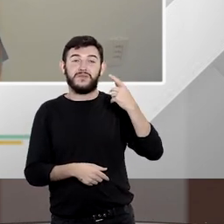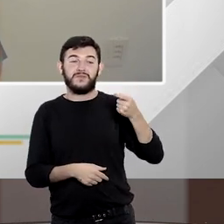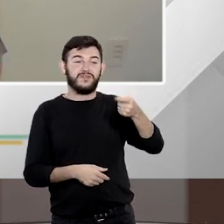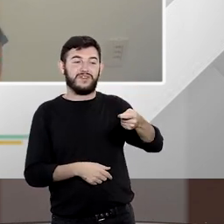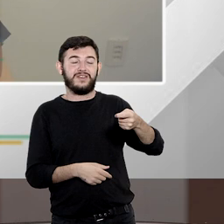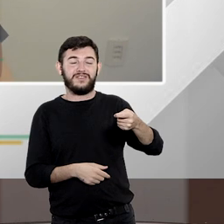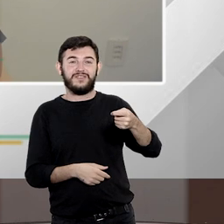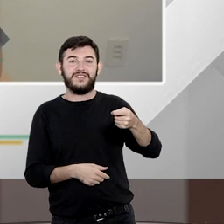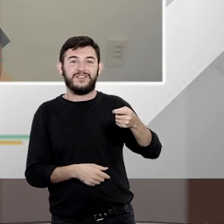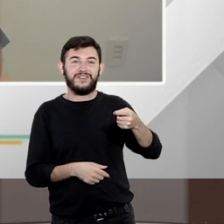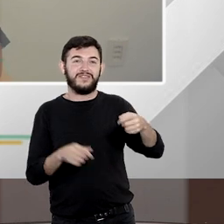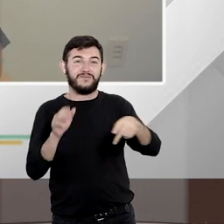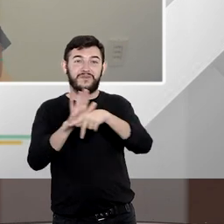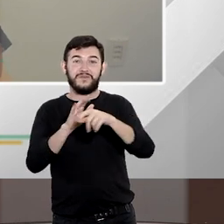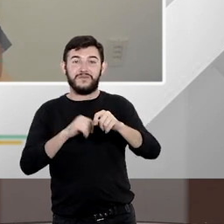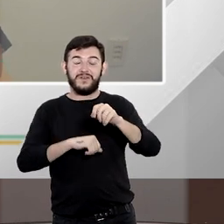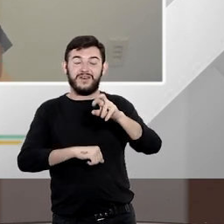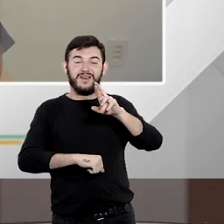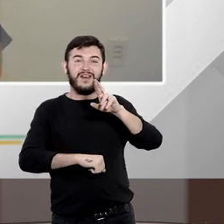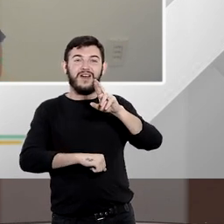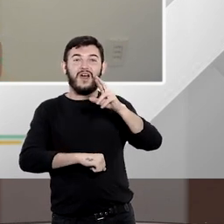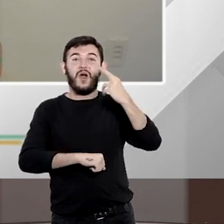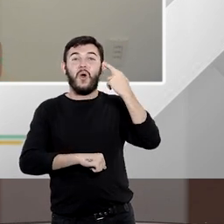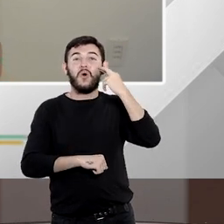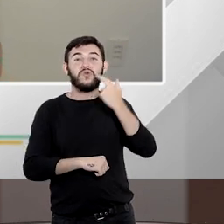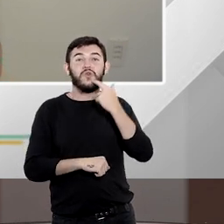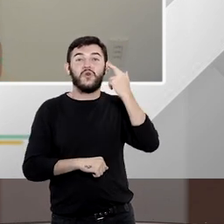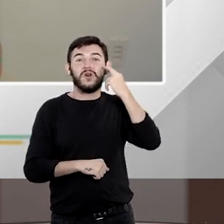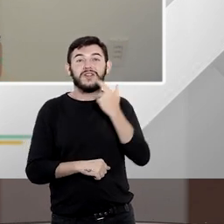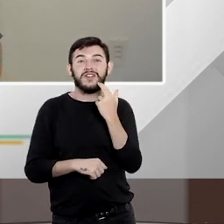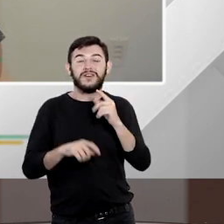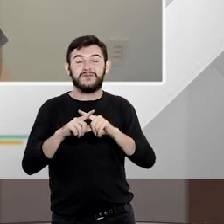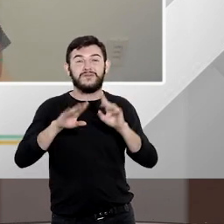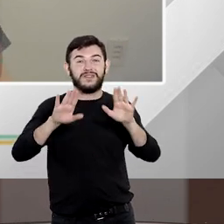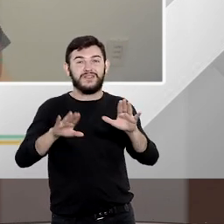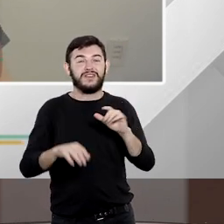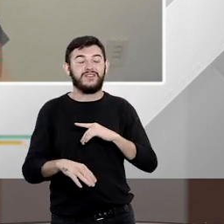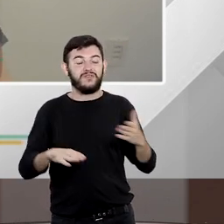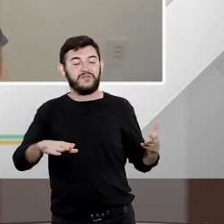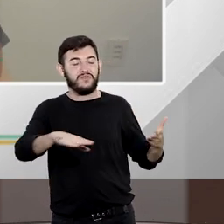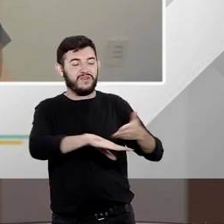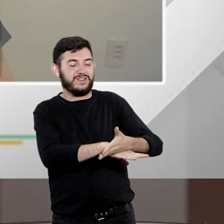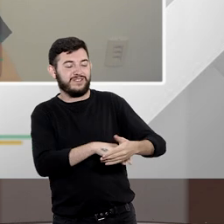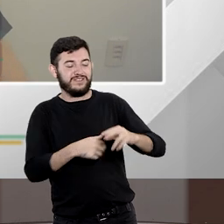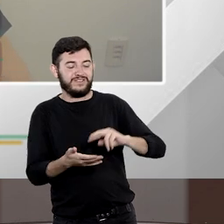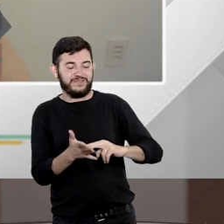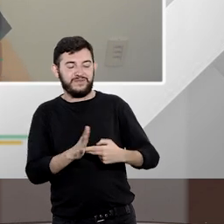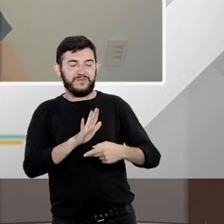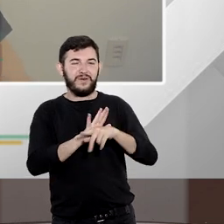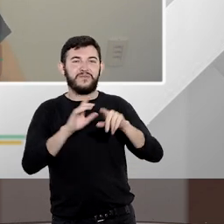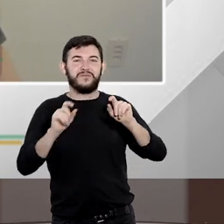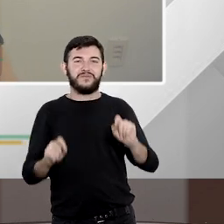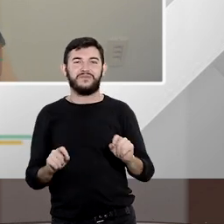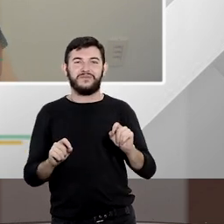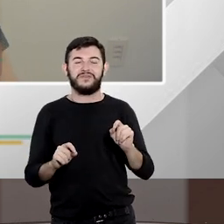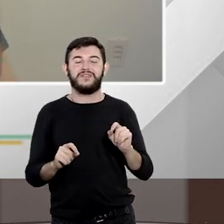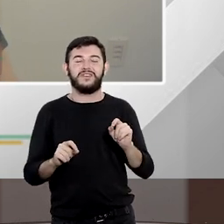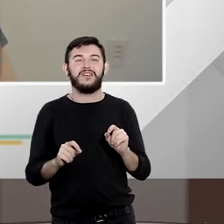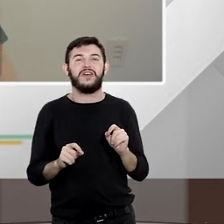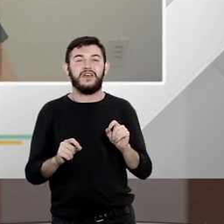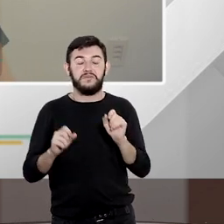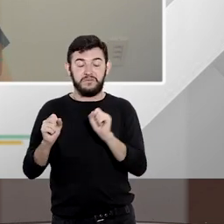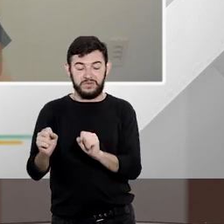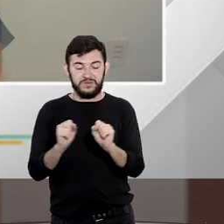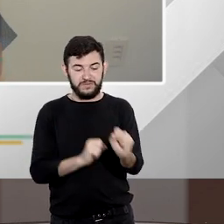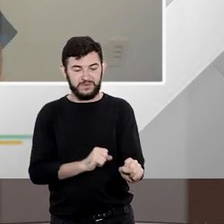acredito que tanto essa questão da facilidade do acesso da possibilidade do manejo da